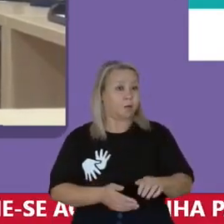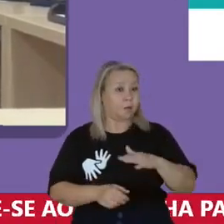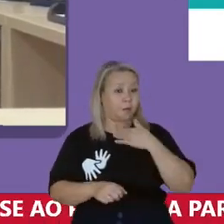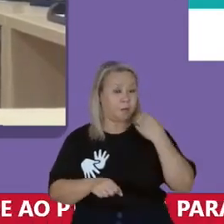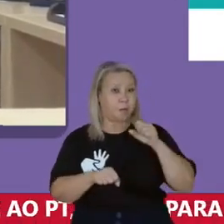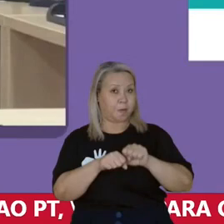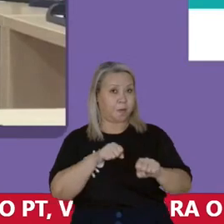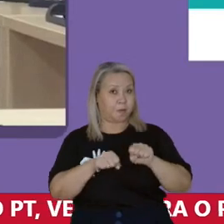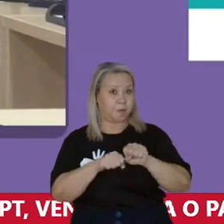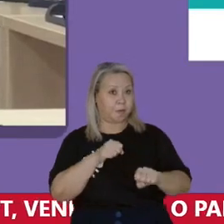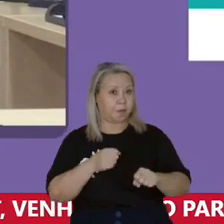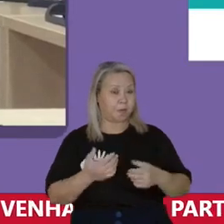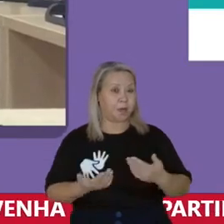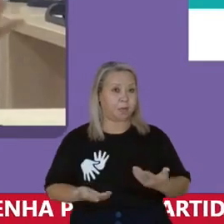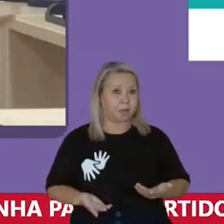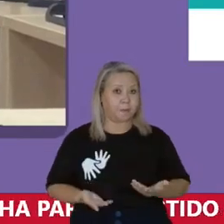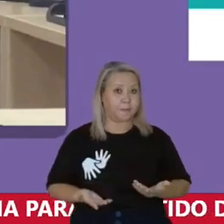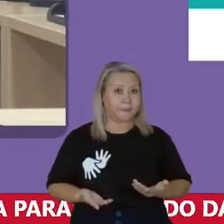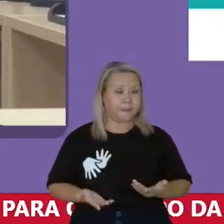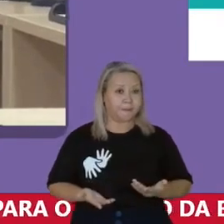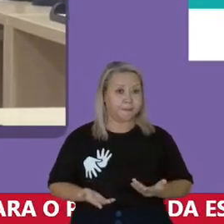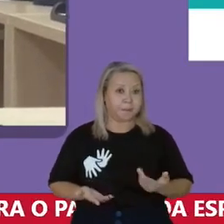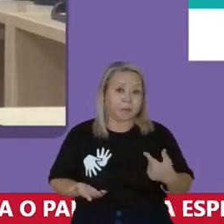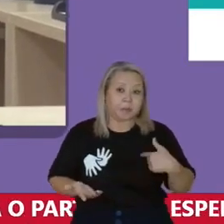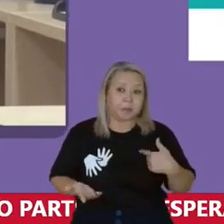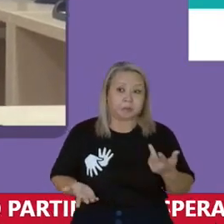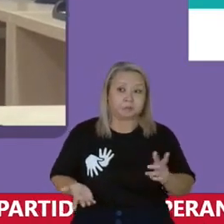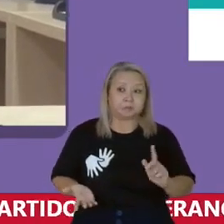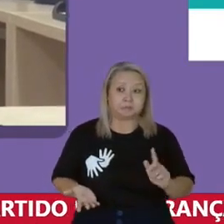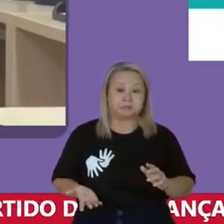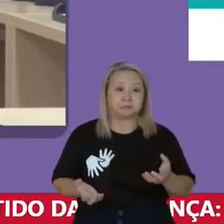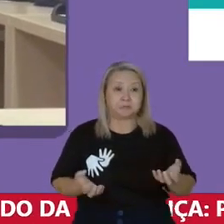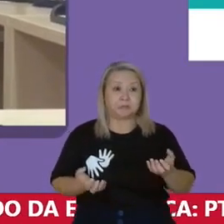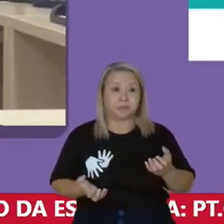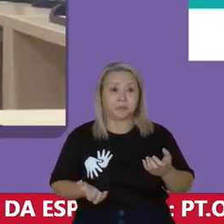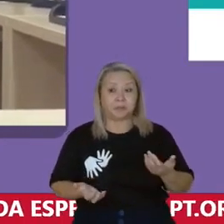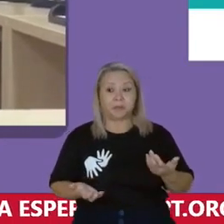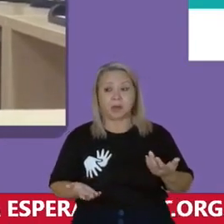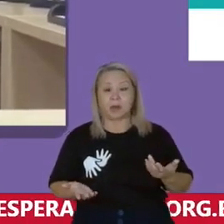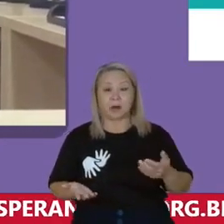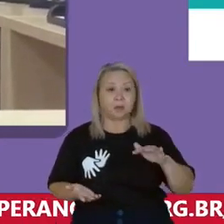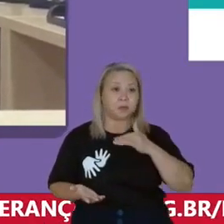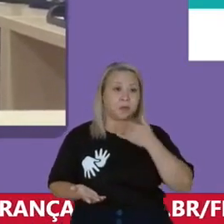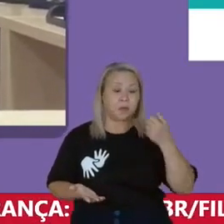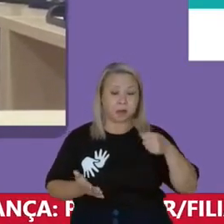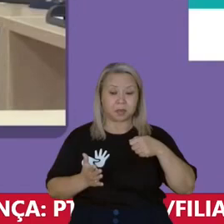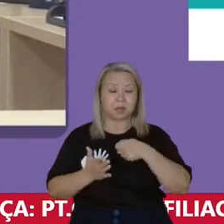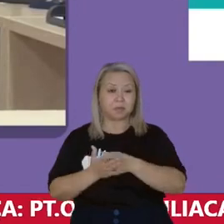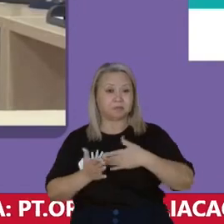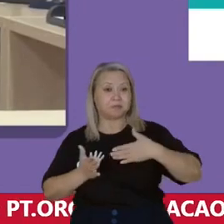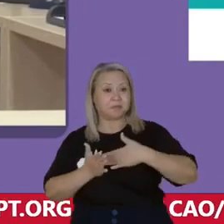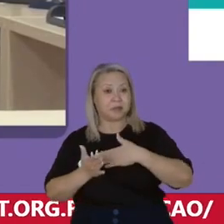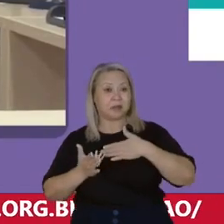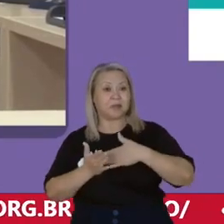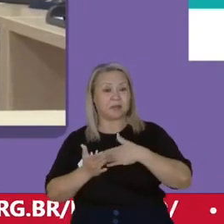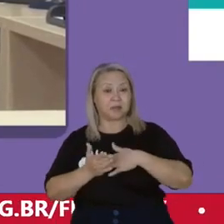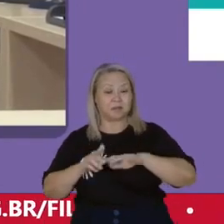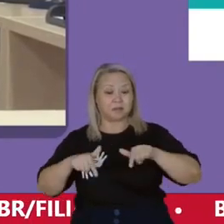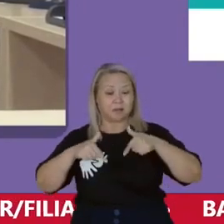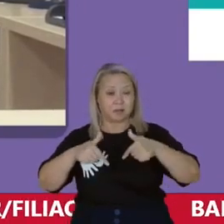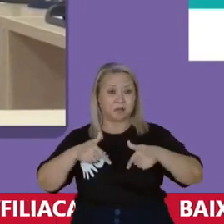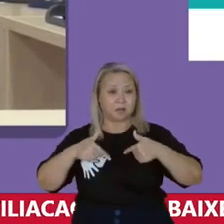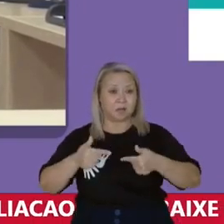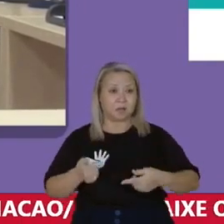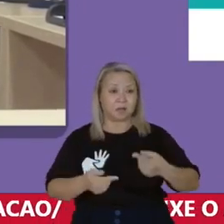E nós combinamos de não morrer Então estamos na resistência Para que os nossos direitos